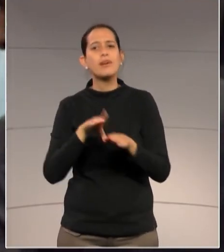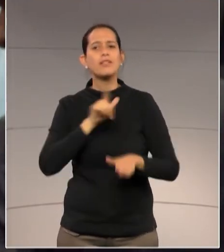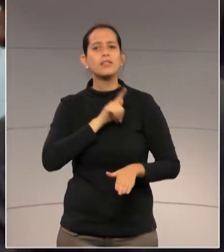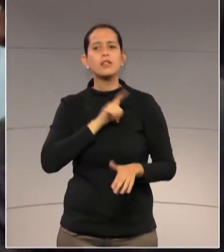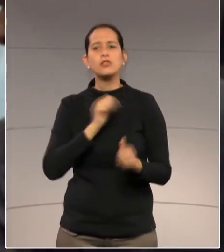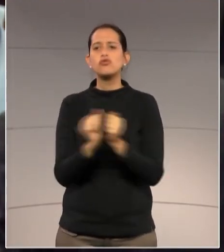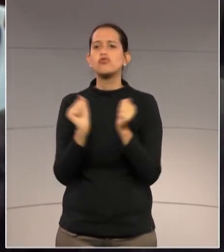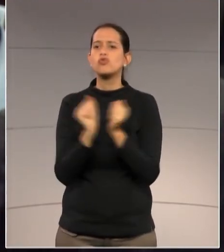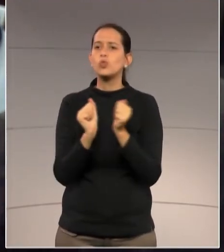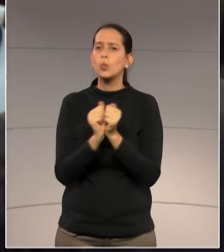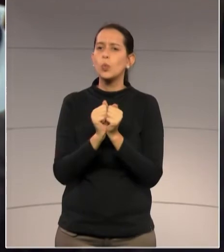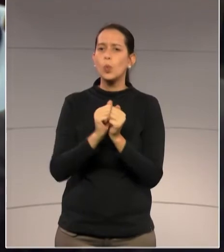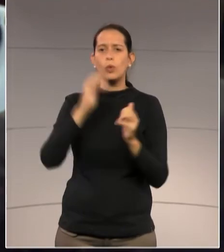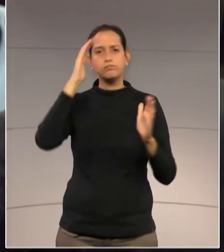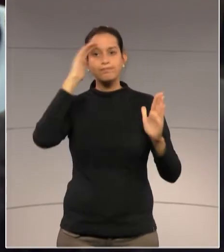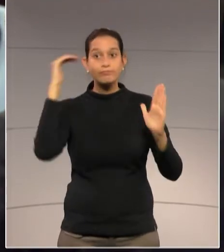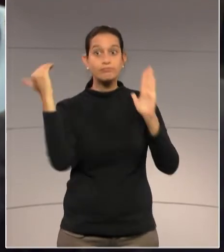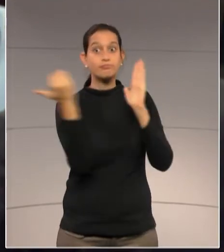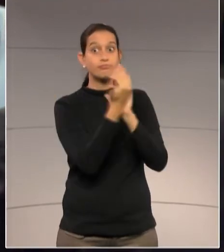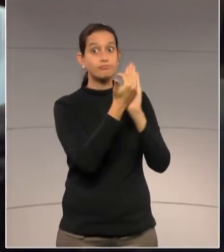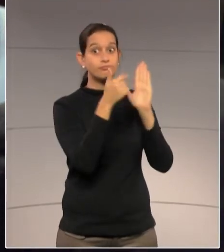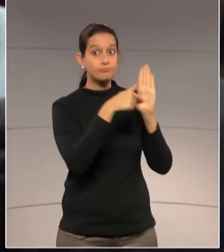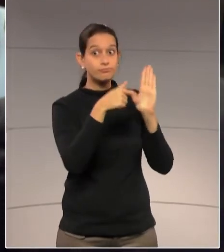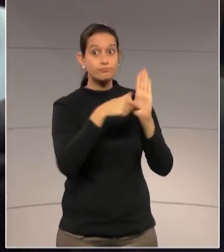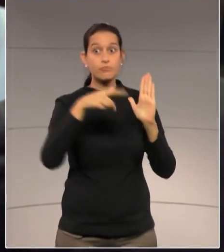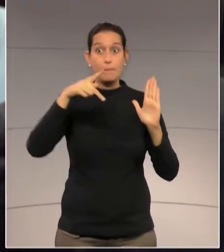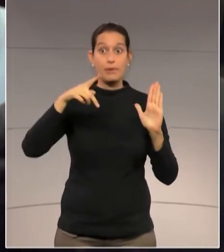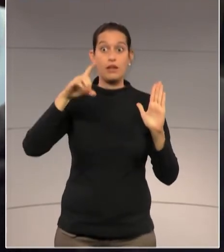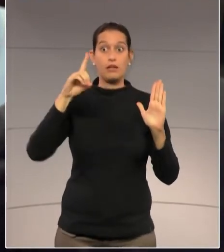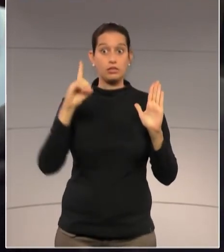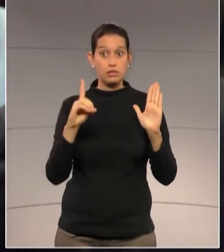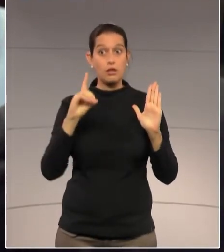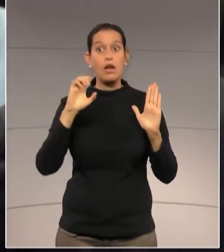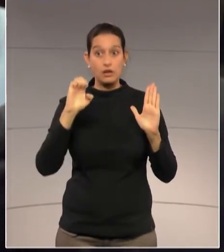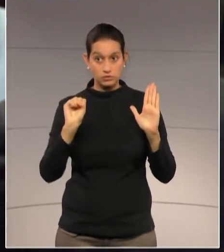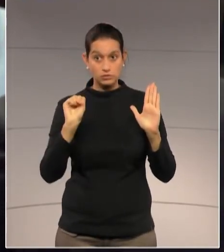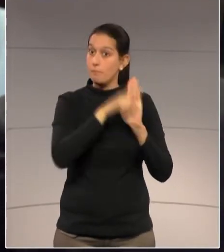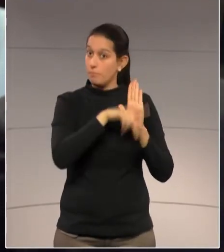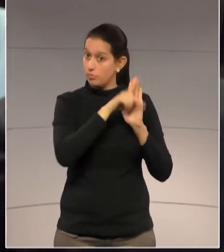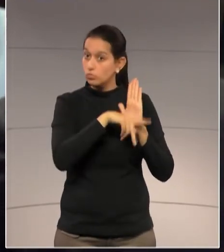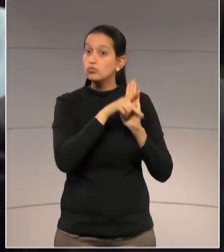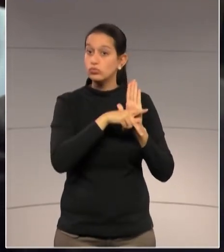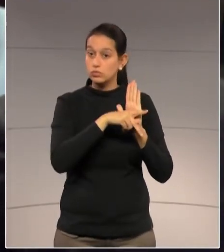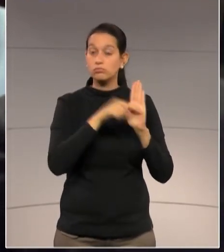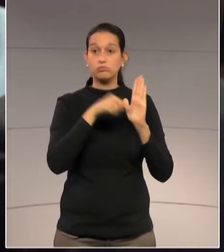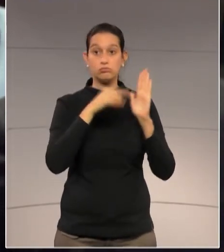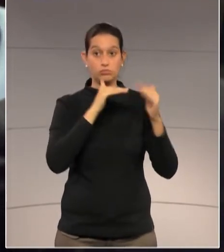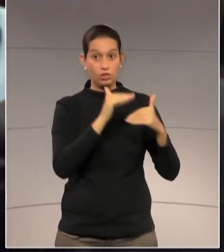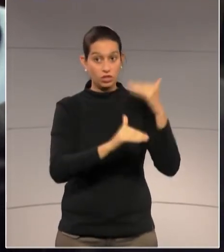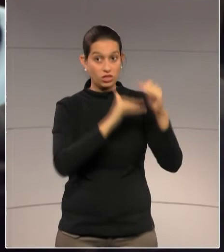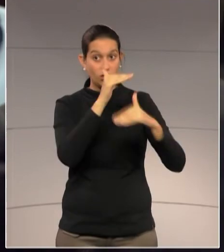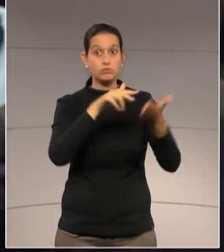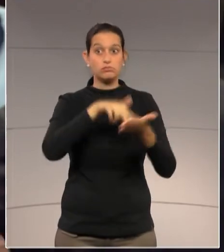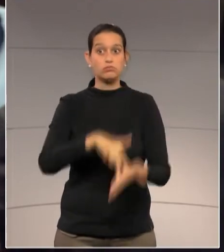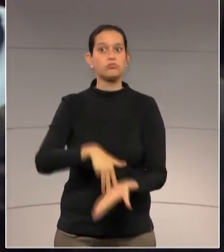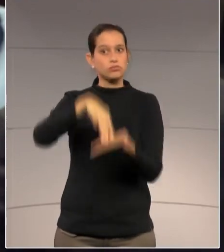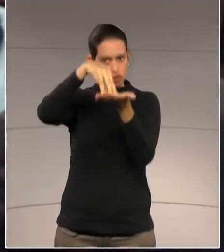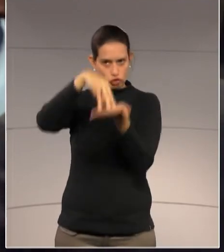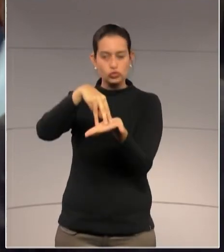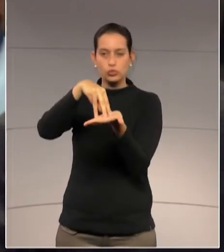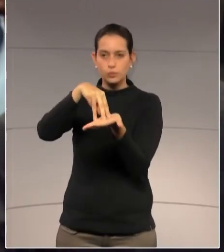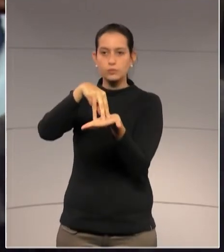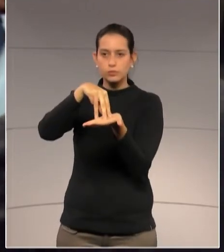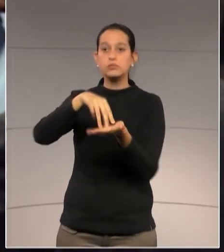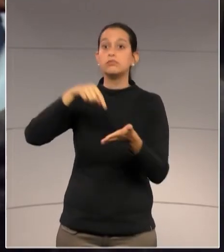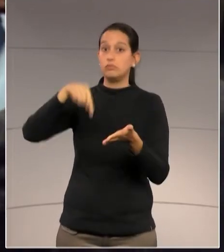do PDS. O PDS é o Plano de Desenvolvimento Sustentável do Litoral. O governo custou quase 5 milhões de reais na contratação